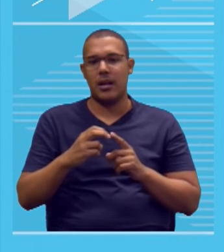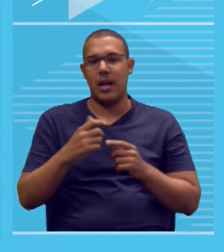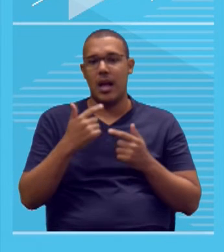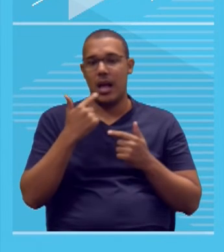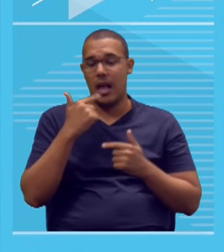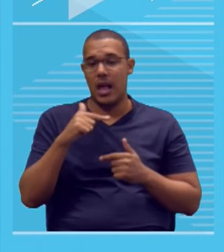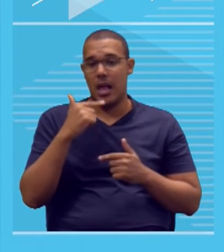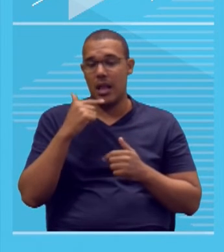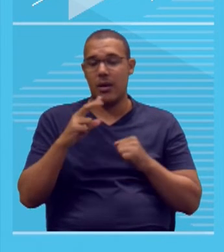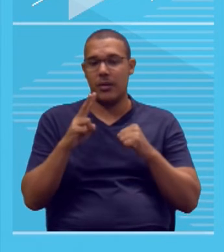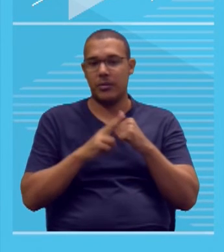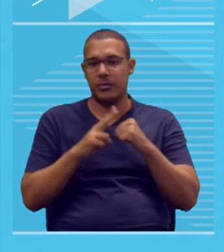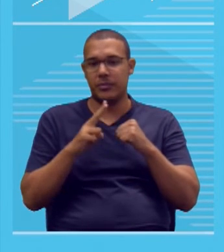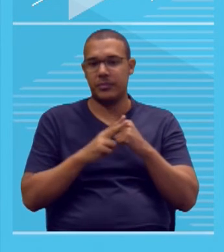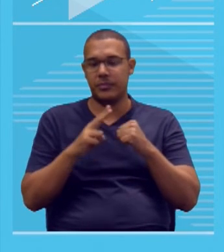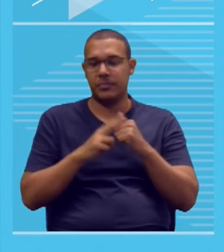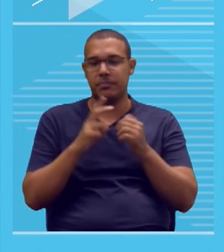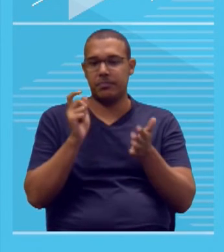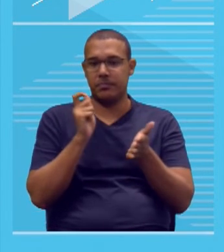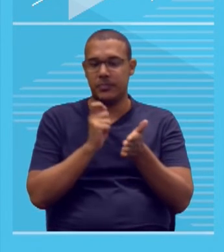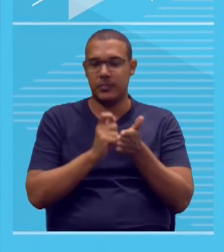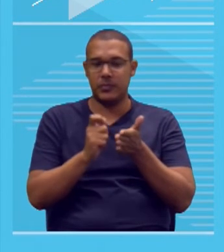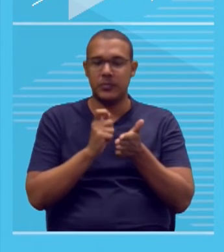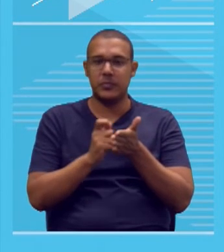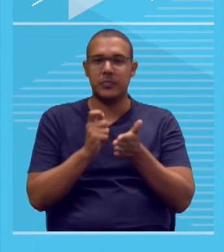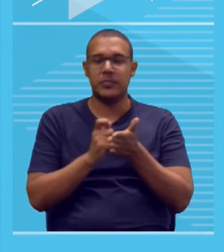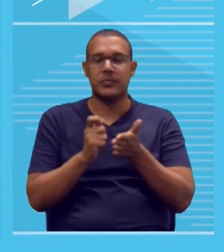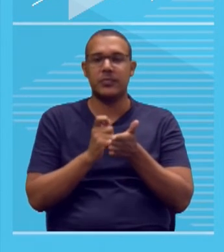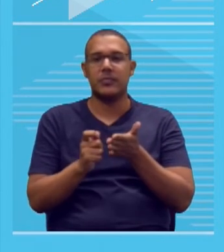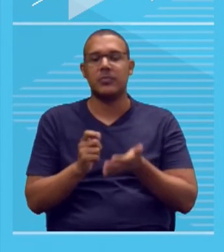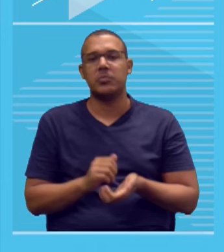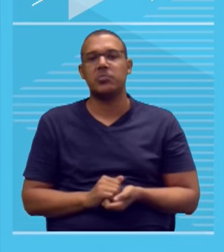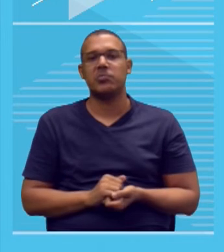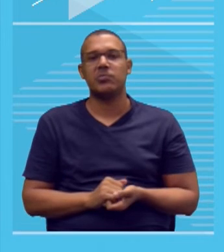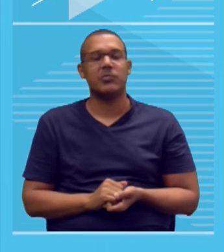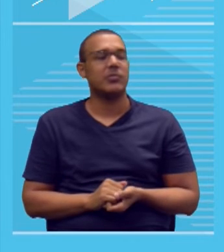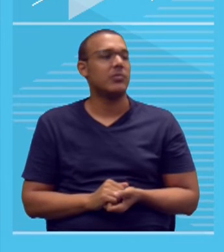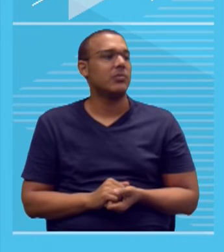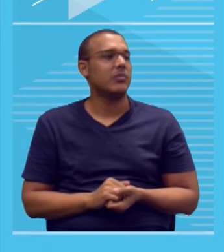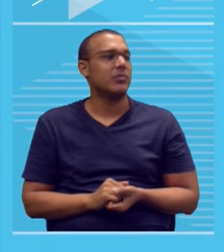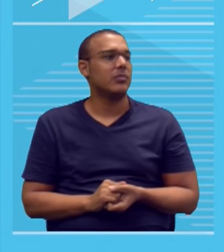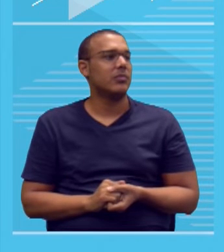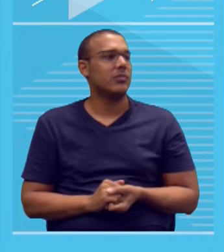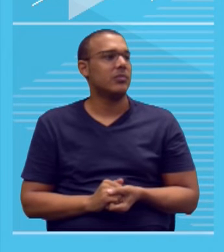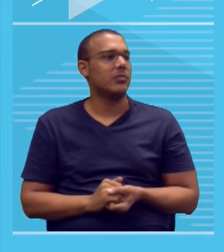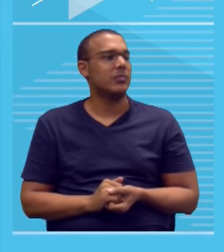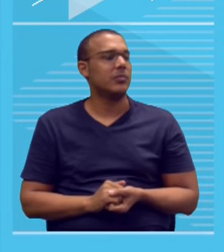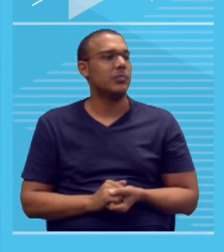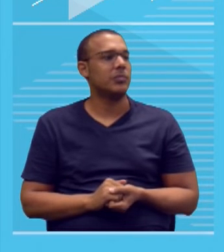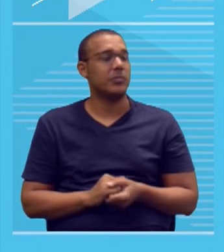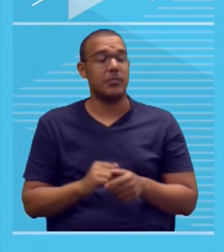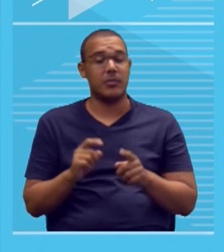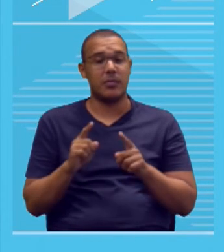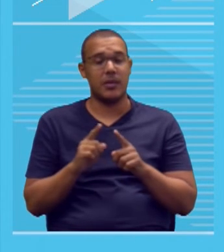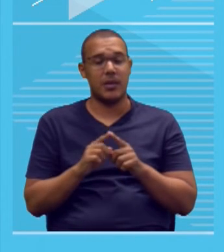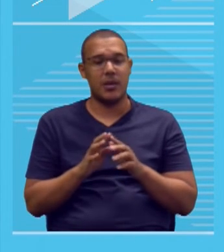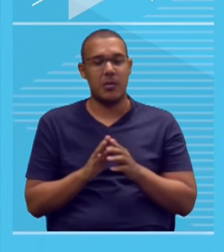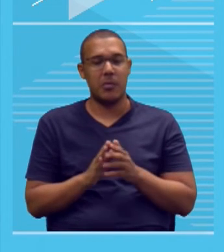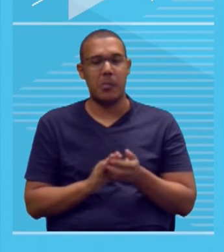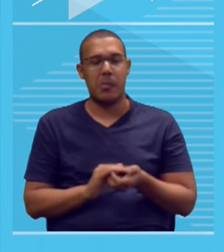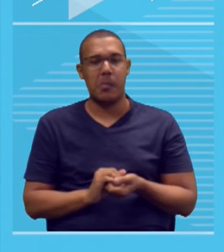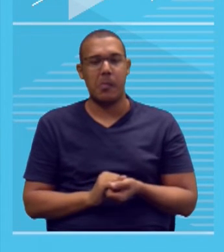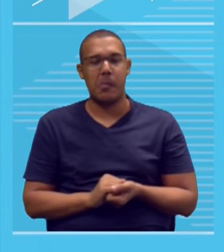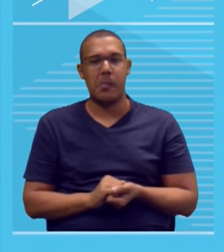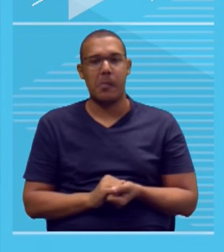linguagem verbal, escrita, tá? Então, tá aí, modalidade escrita, porque a gente tem oral, não é o caso.